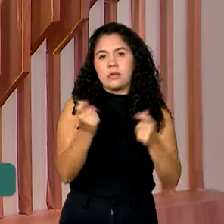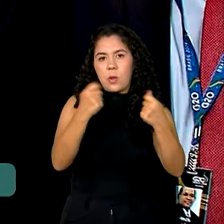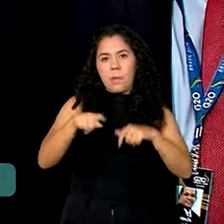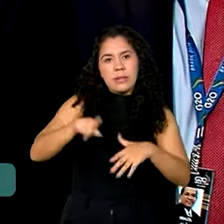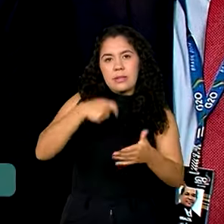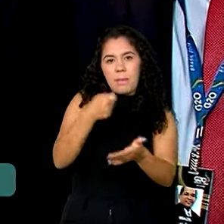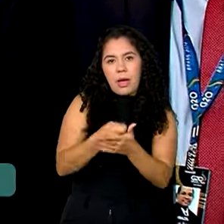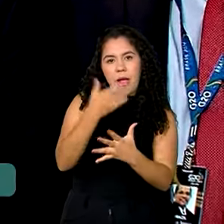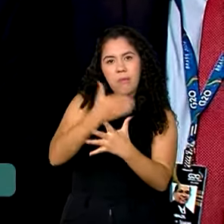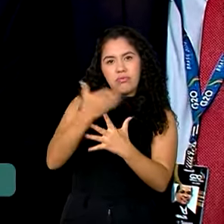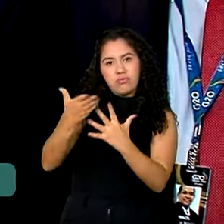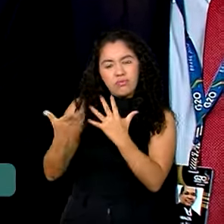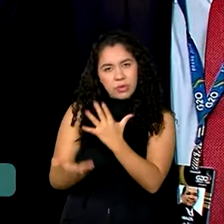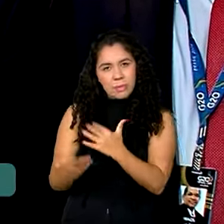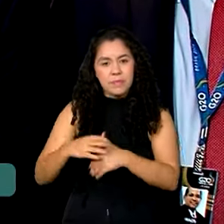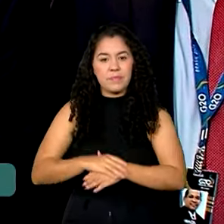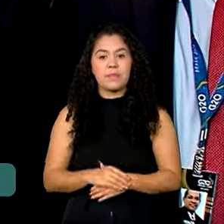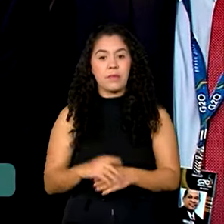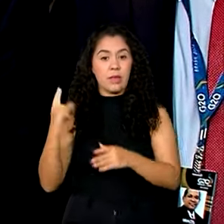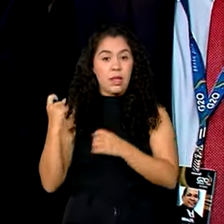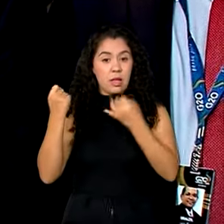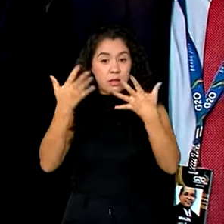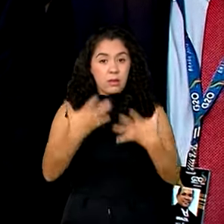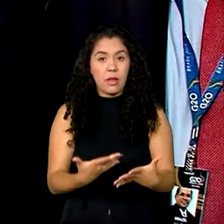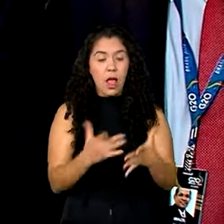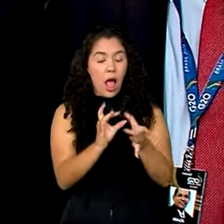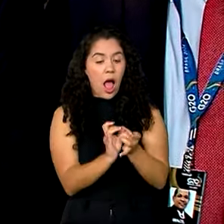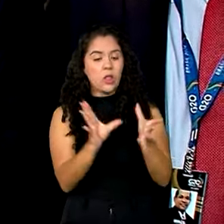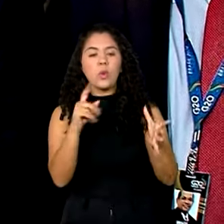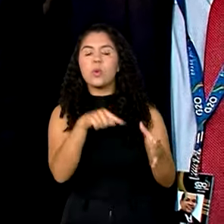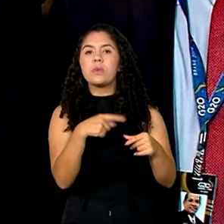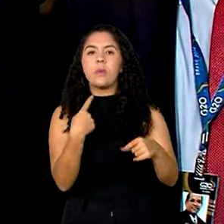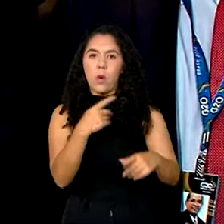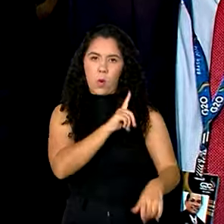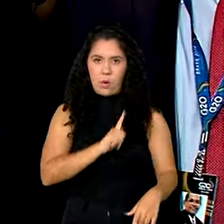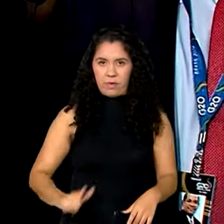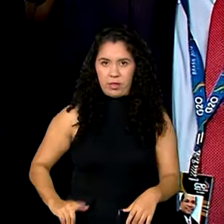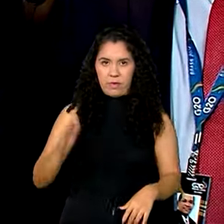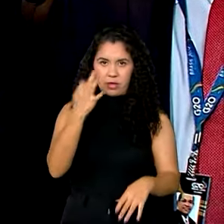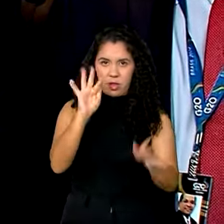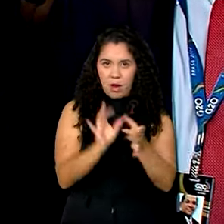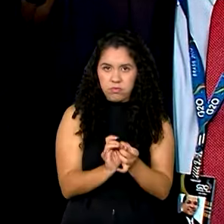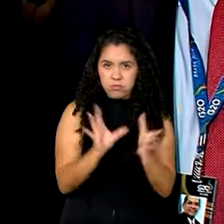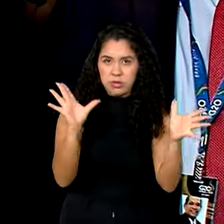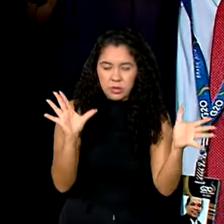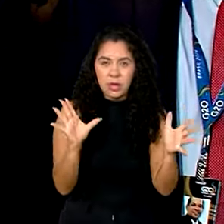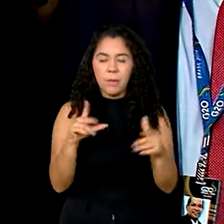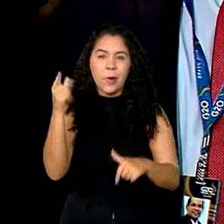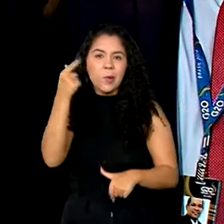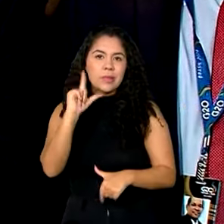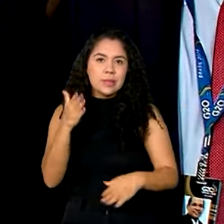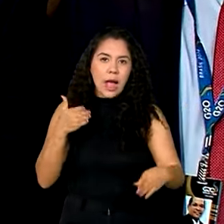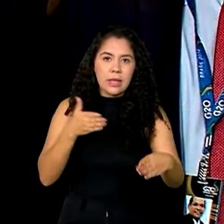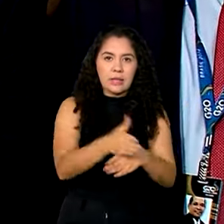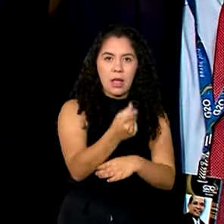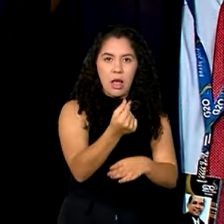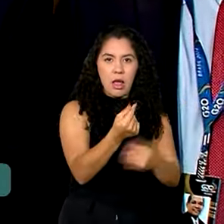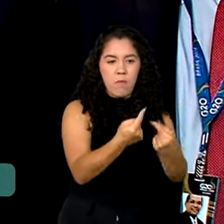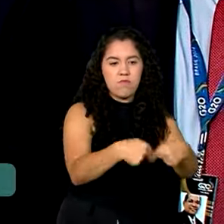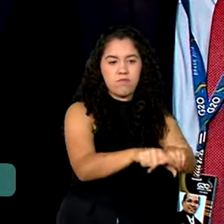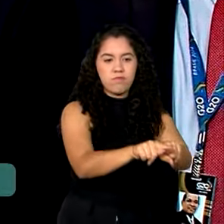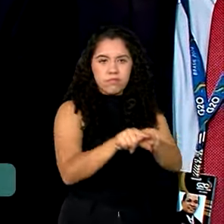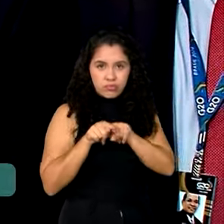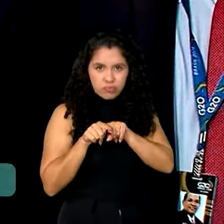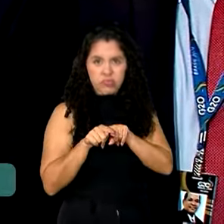A autorização por parte do governo para o acesso à linha de crédito